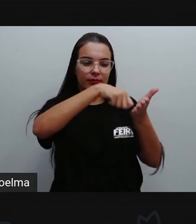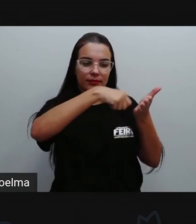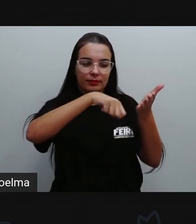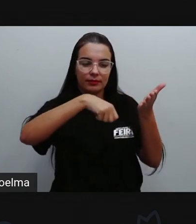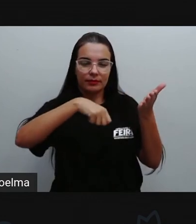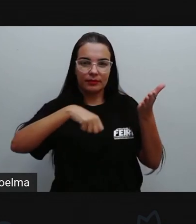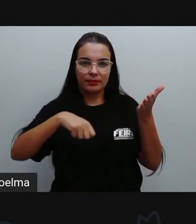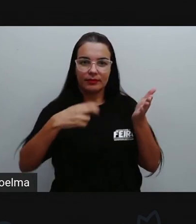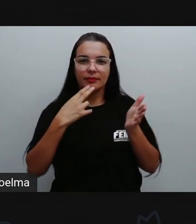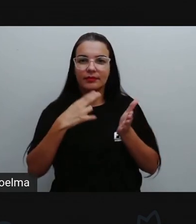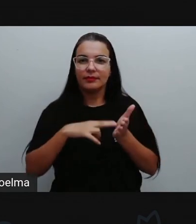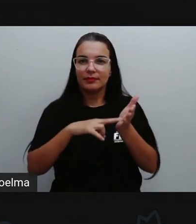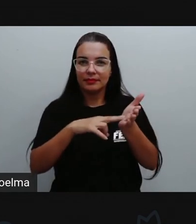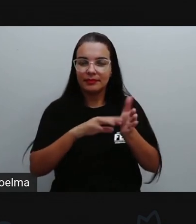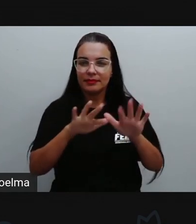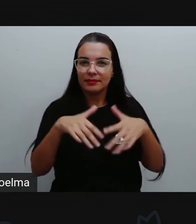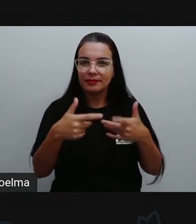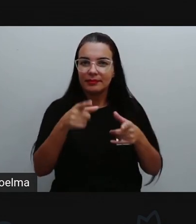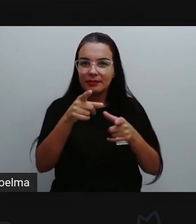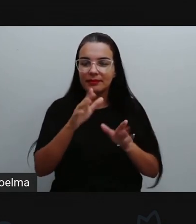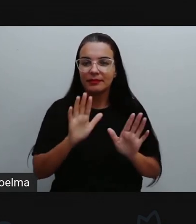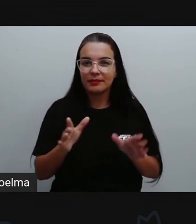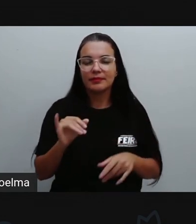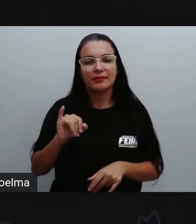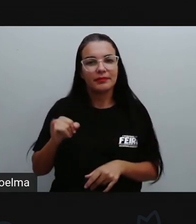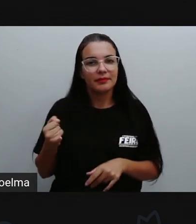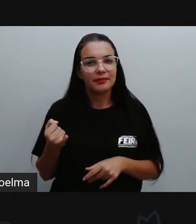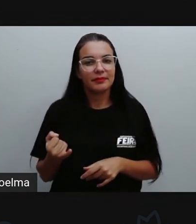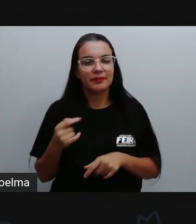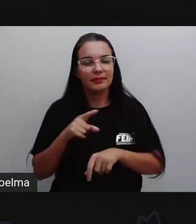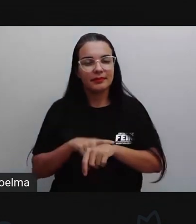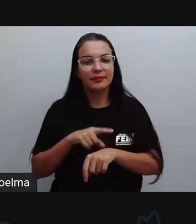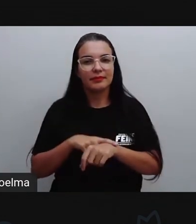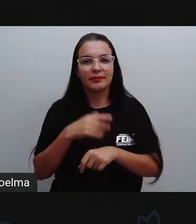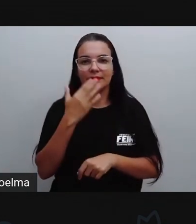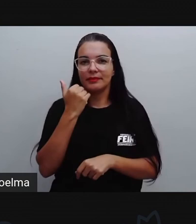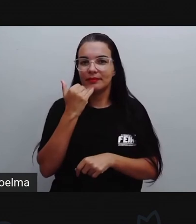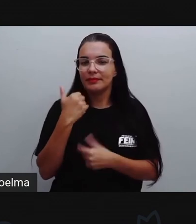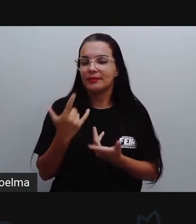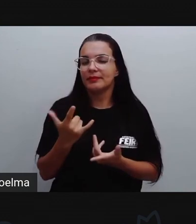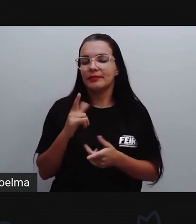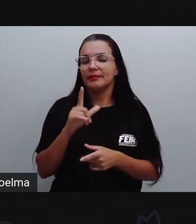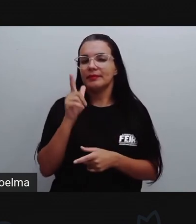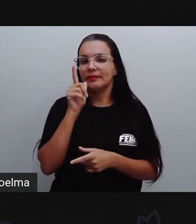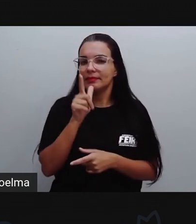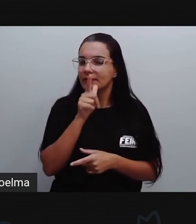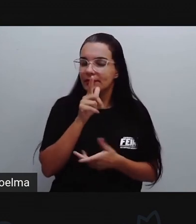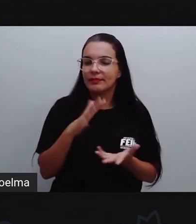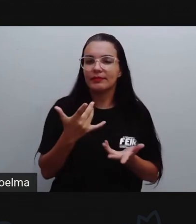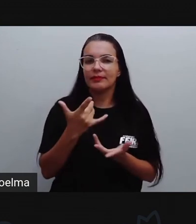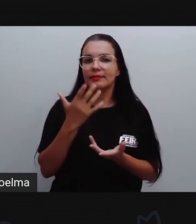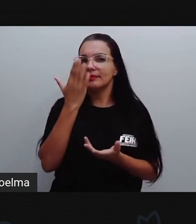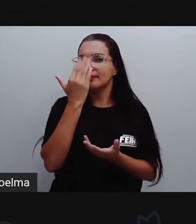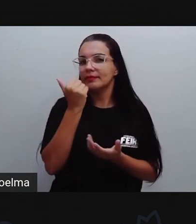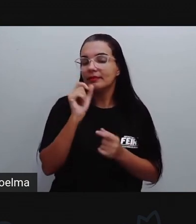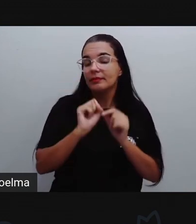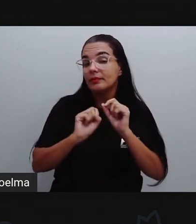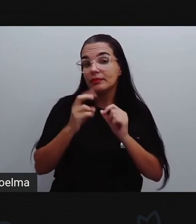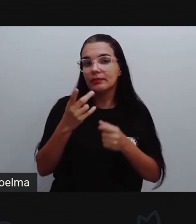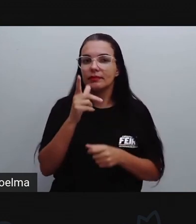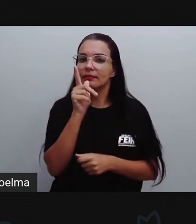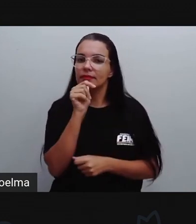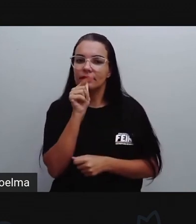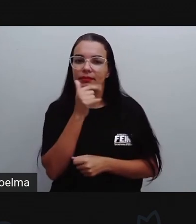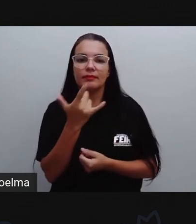carta. Então, já aproveita esse tempinho já para ir ao banheiro, para fazer um lanche, para almoçar, ou fazer um... Ou tomar uma